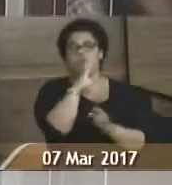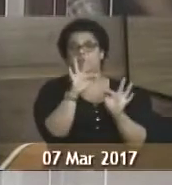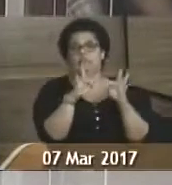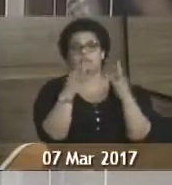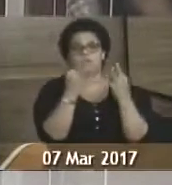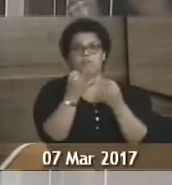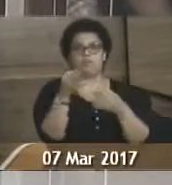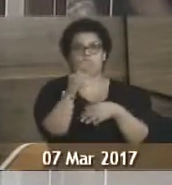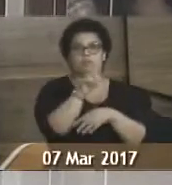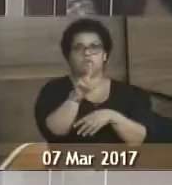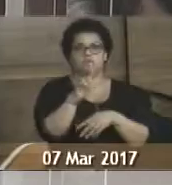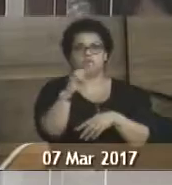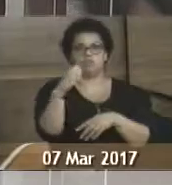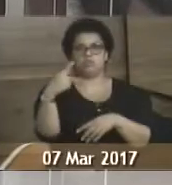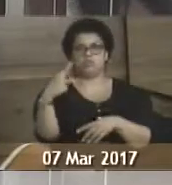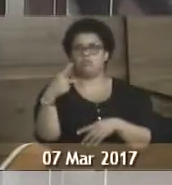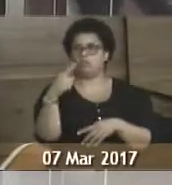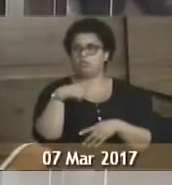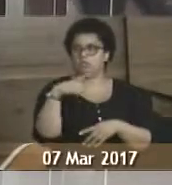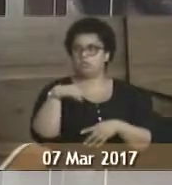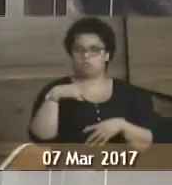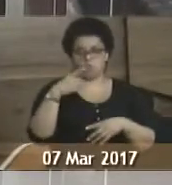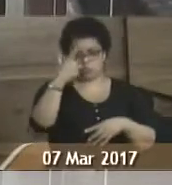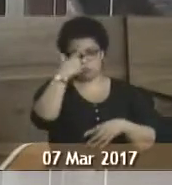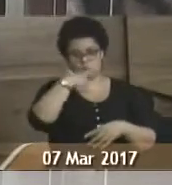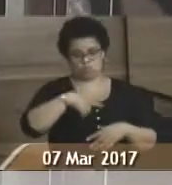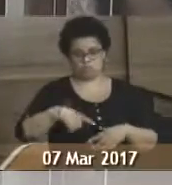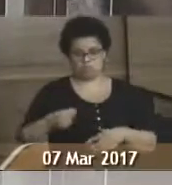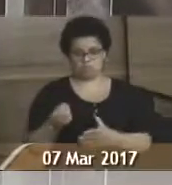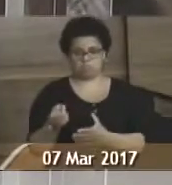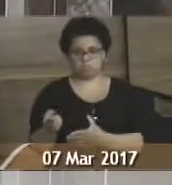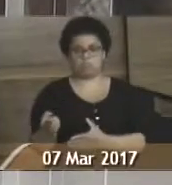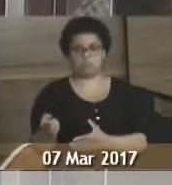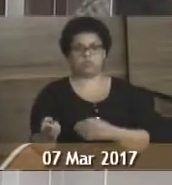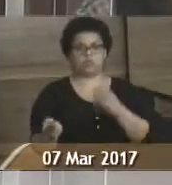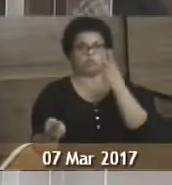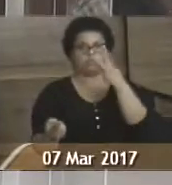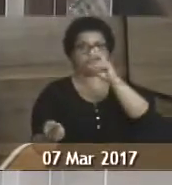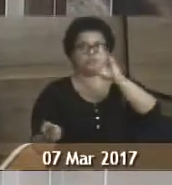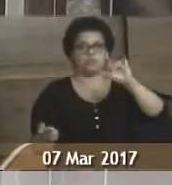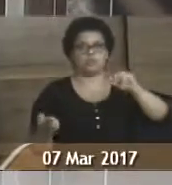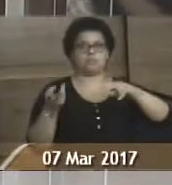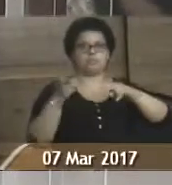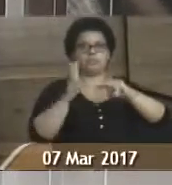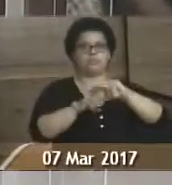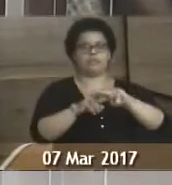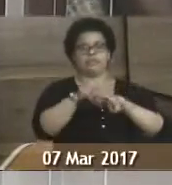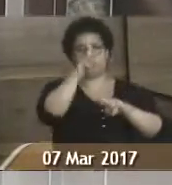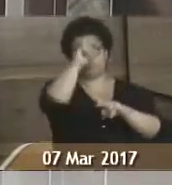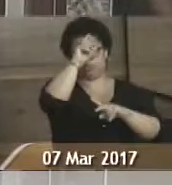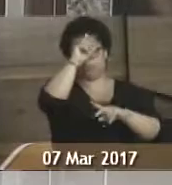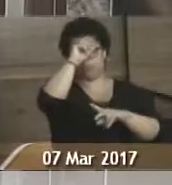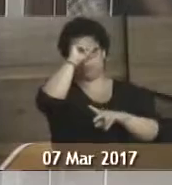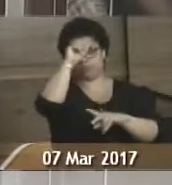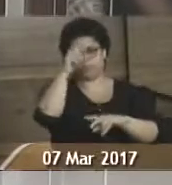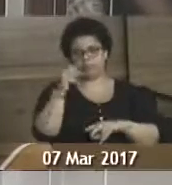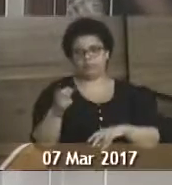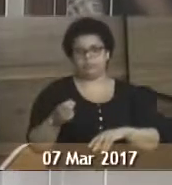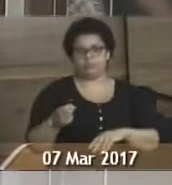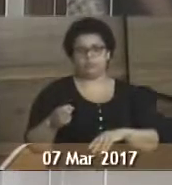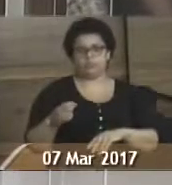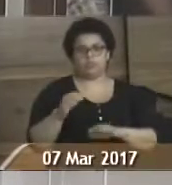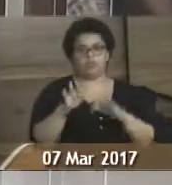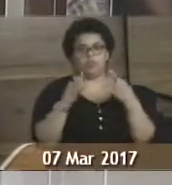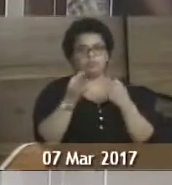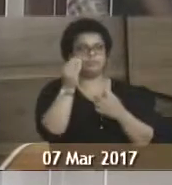porque tinha um corpo de um ente querido no HGJ três dias. Foram três dias, a família